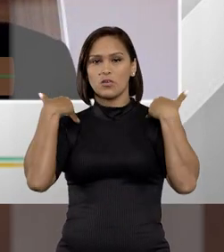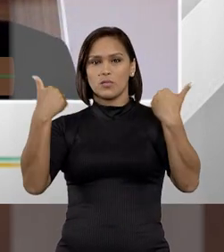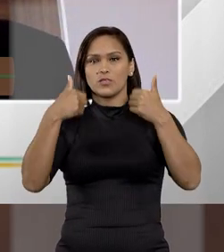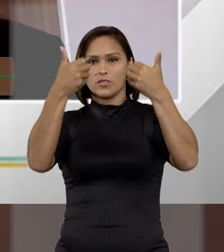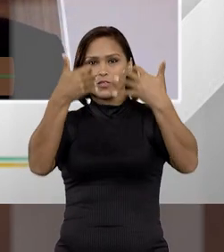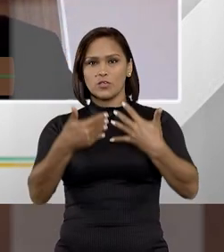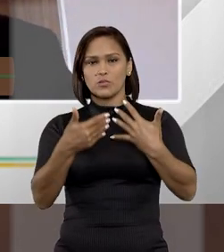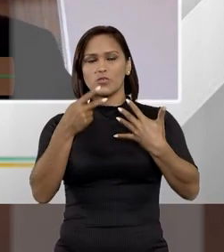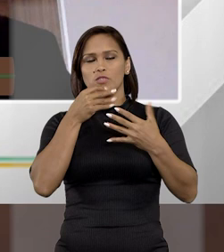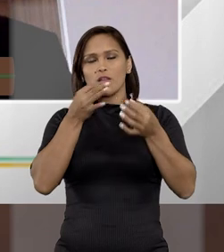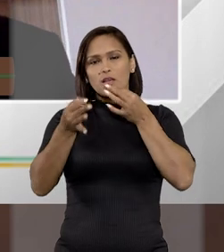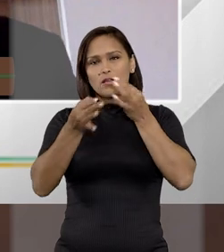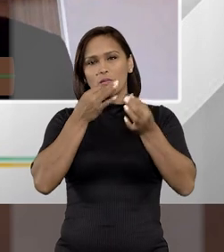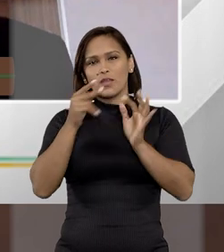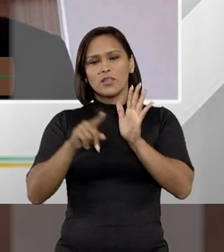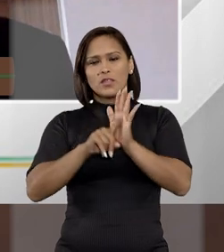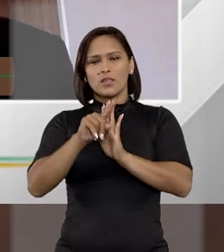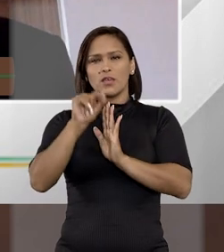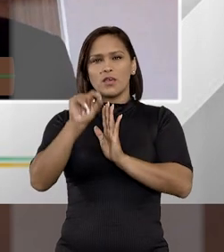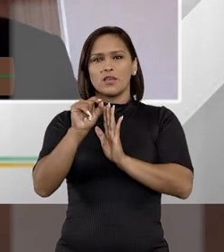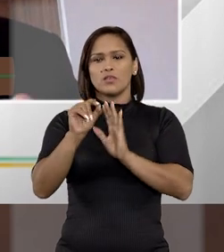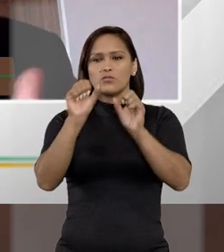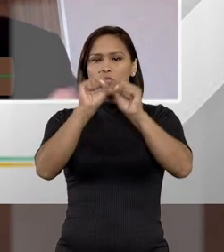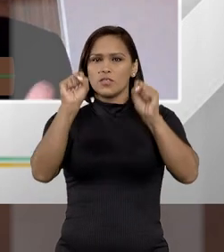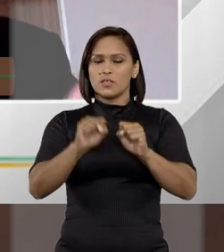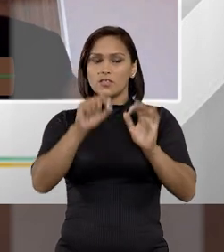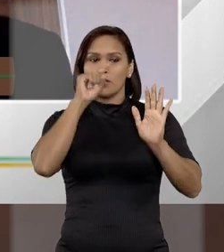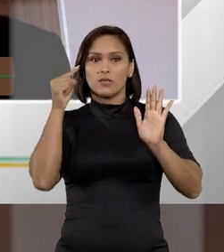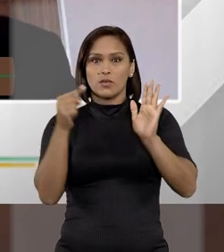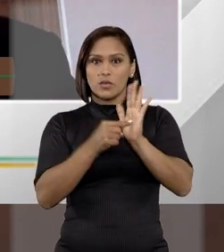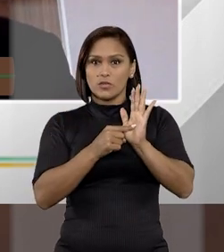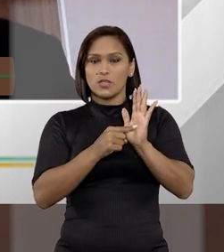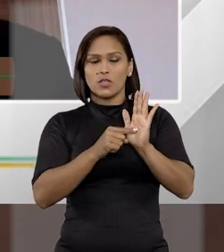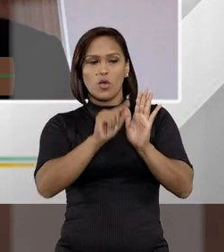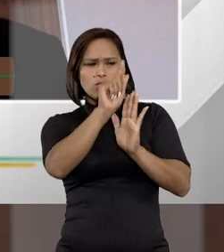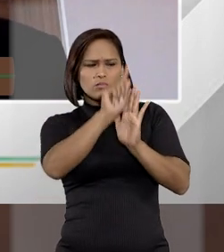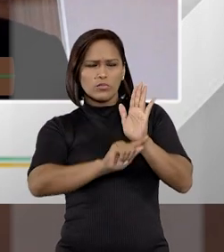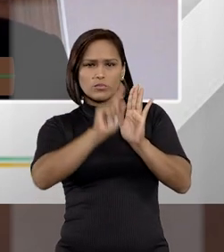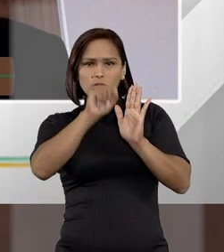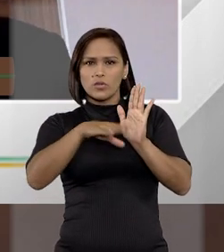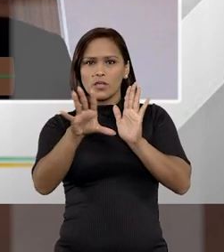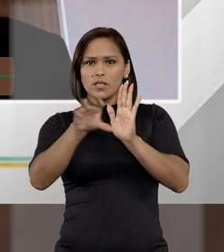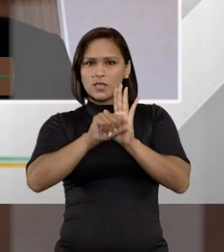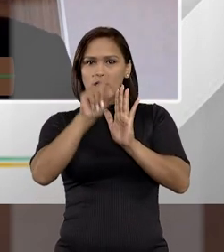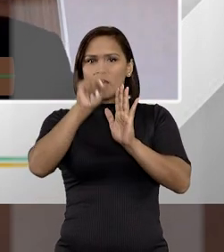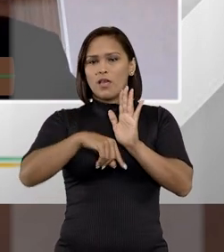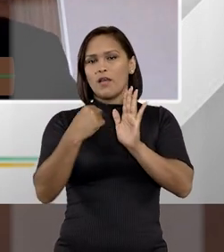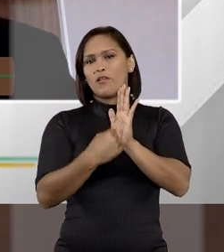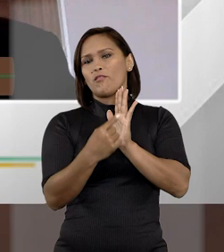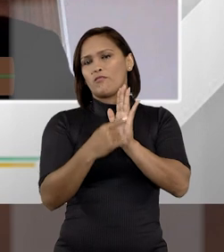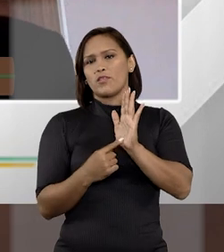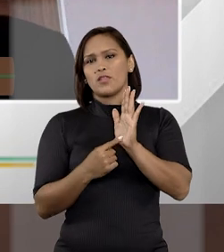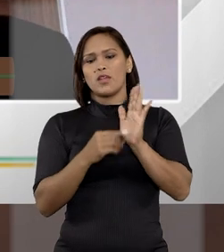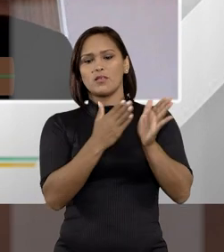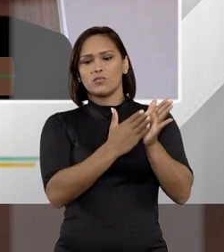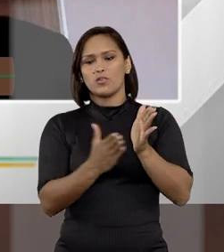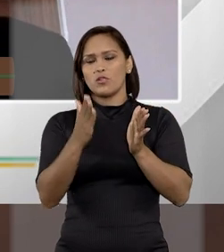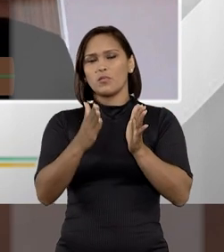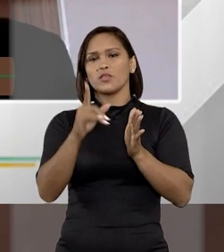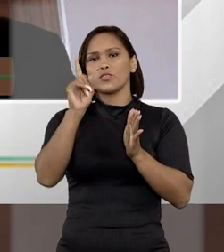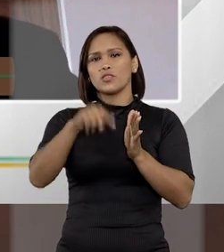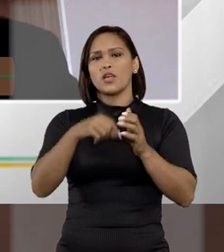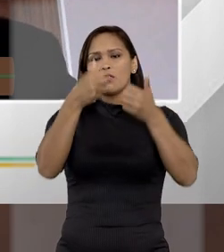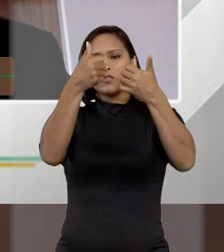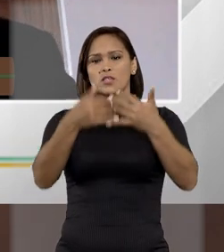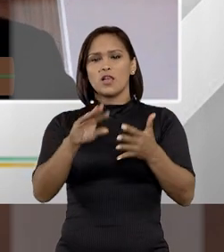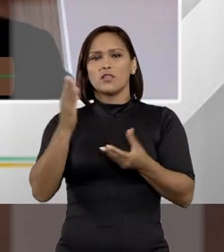magistrado, como já comentei aí na questão do sistema acusatório puro que é adotado, está vedado, por parte dele,